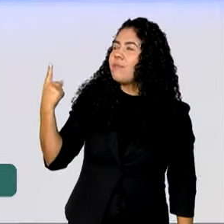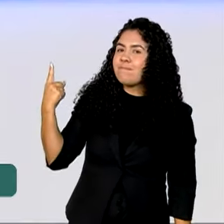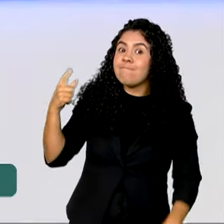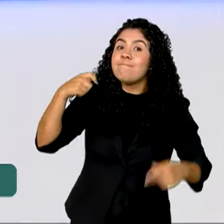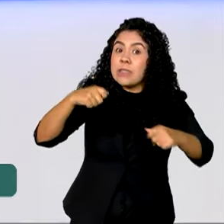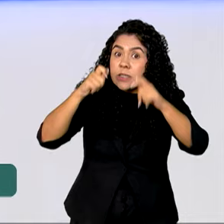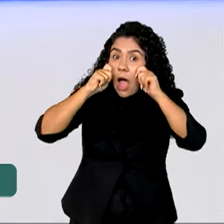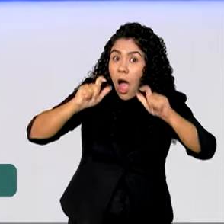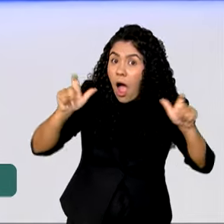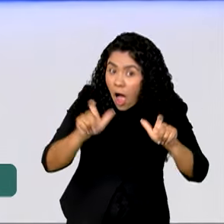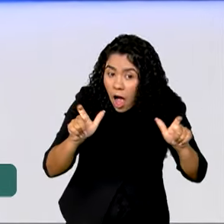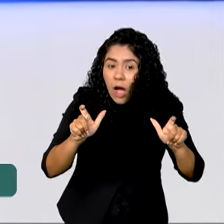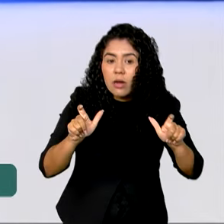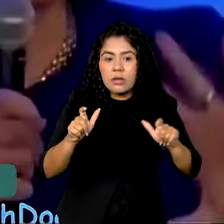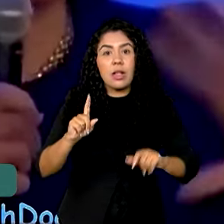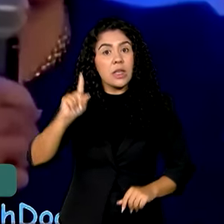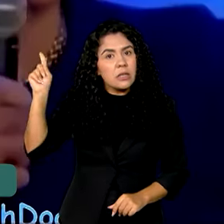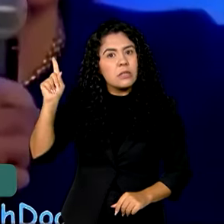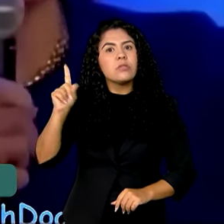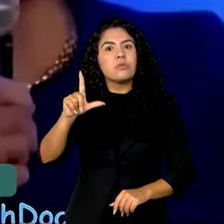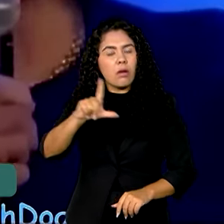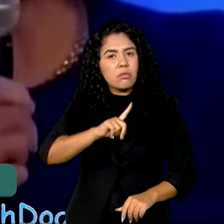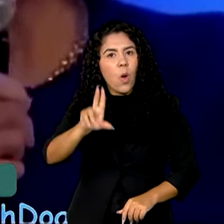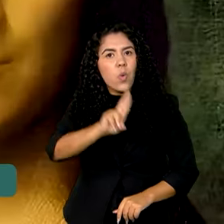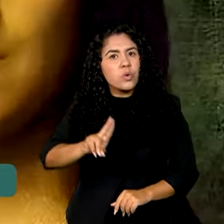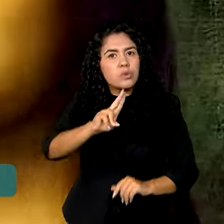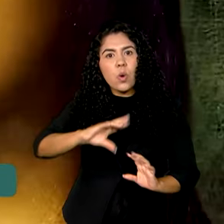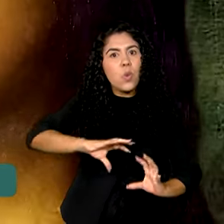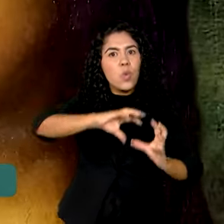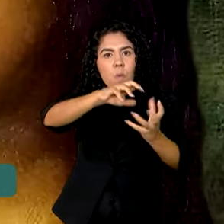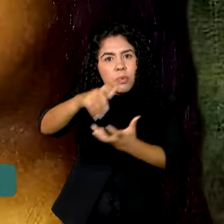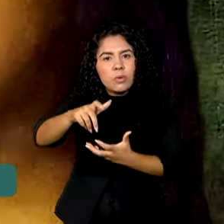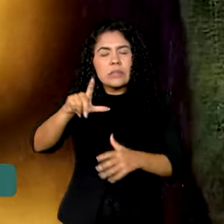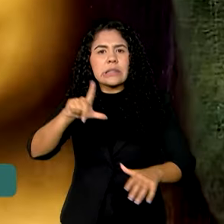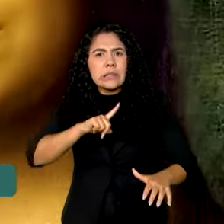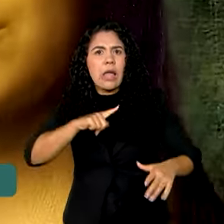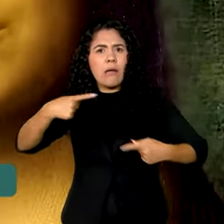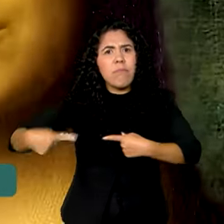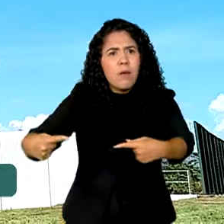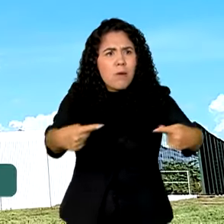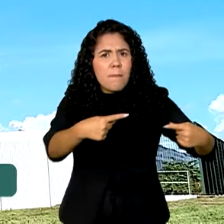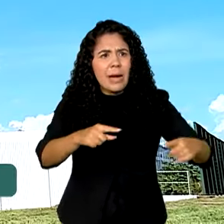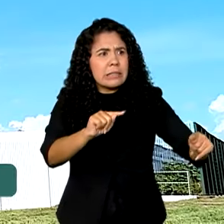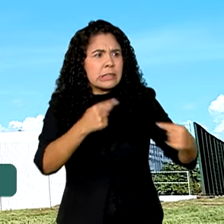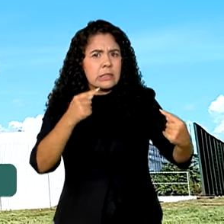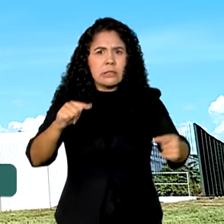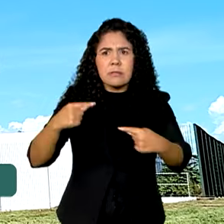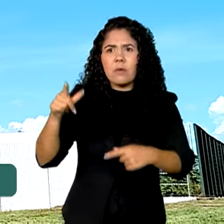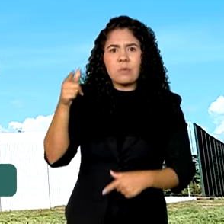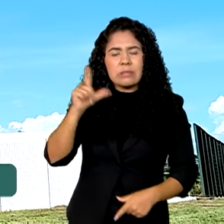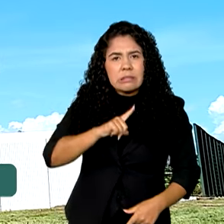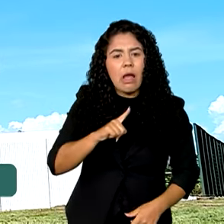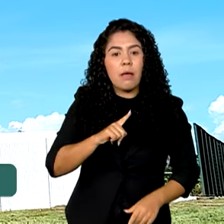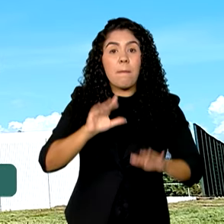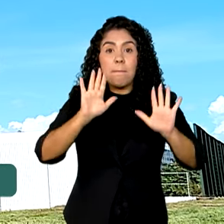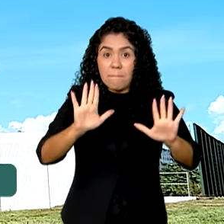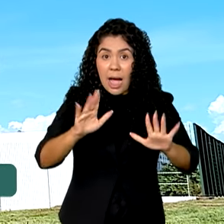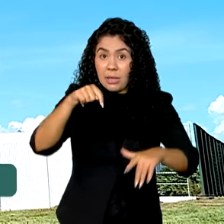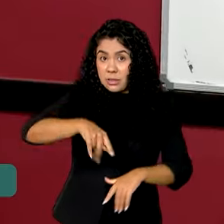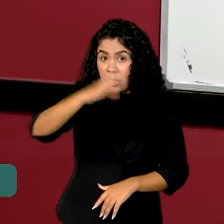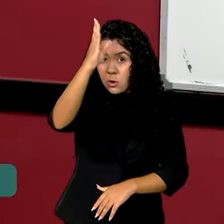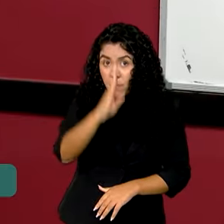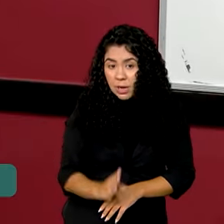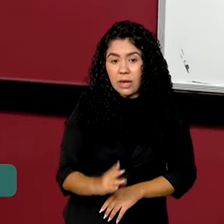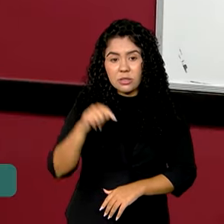atento. A ferramenta é usada em todo o mundo e tem provocado debates e desafios. No Brasil, o Tribunal Superior